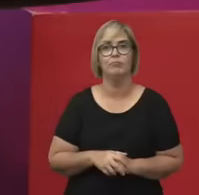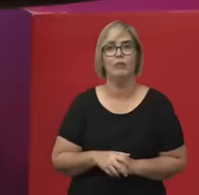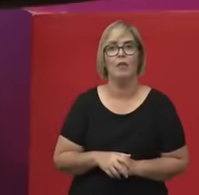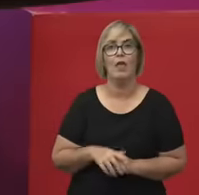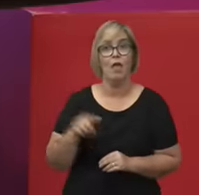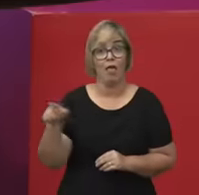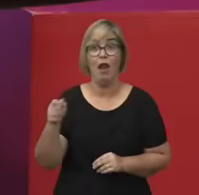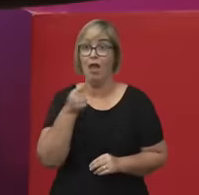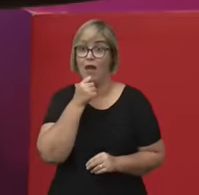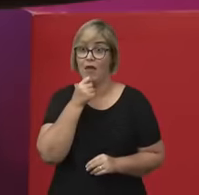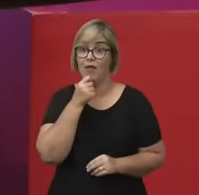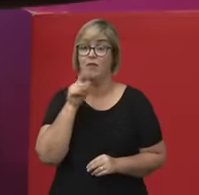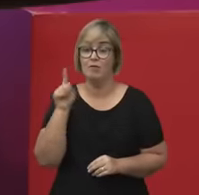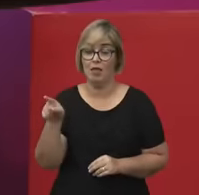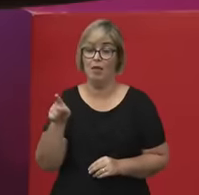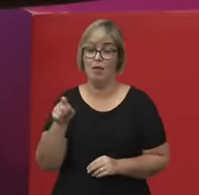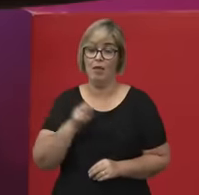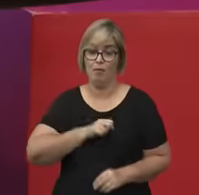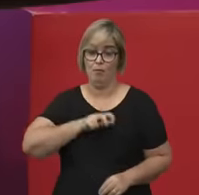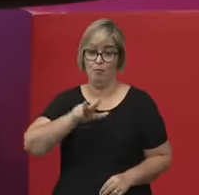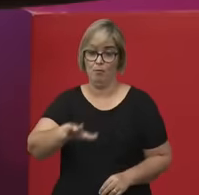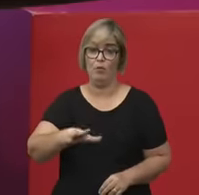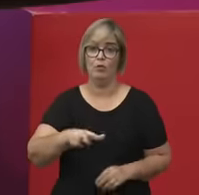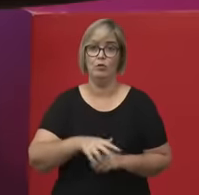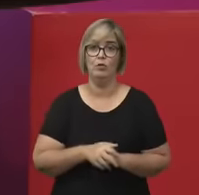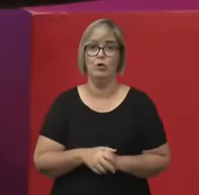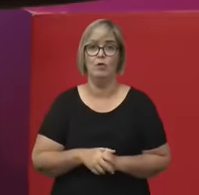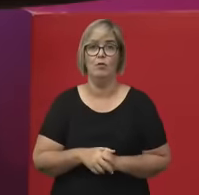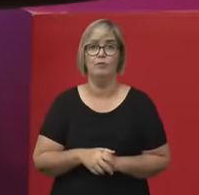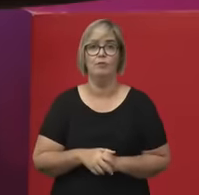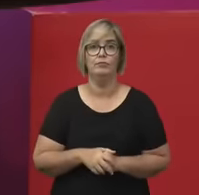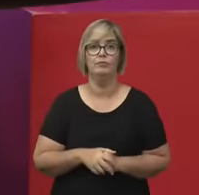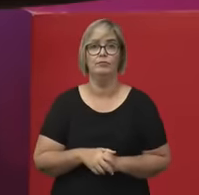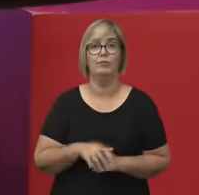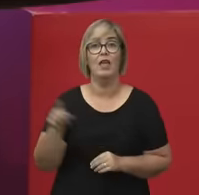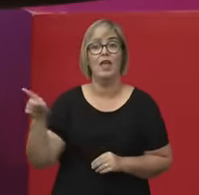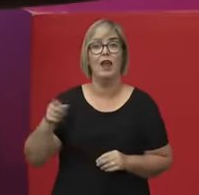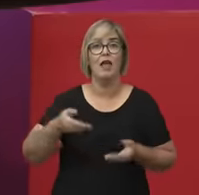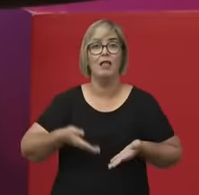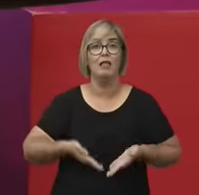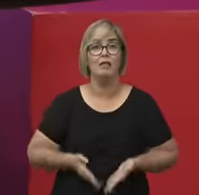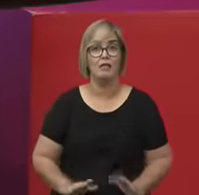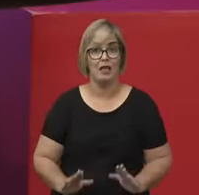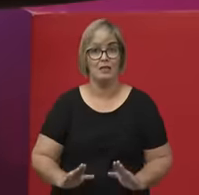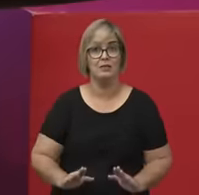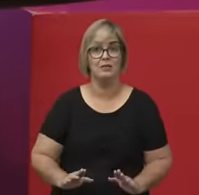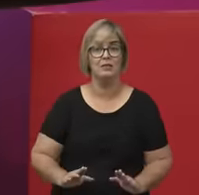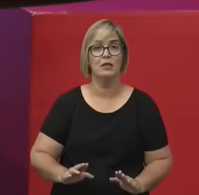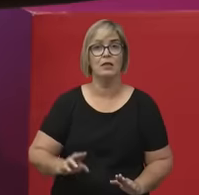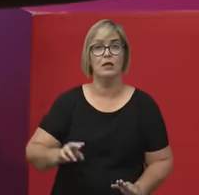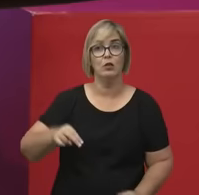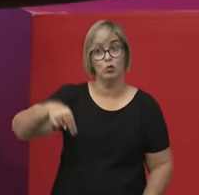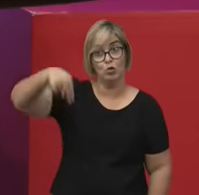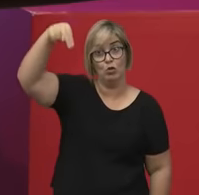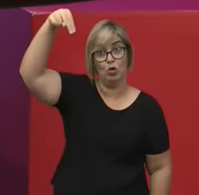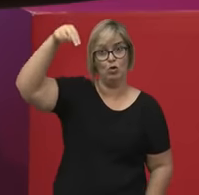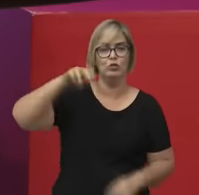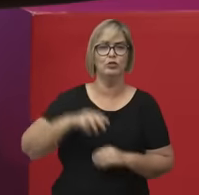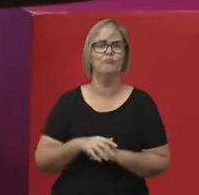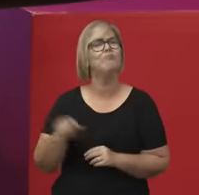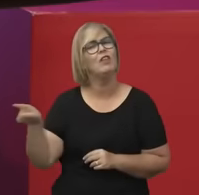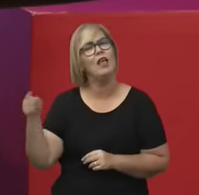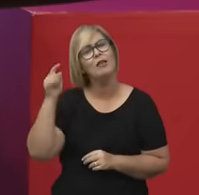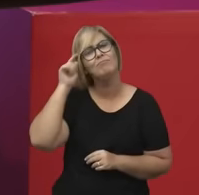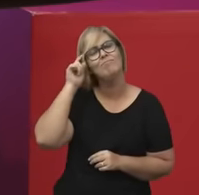se tornar uma república, ela nasce no Rio Grande do Norte, ela é uma diretora, ela cria a sua própria escola, o Colégio Augusto, e ela está pensando